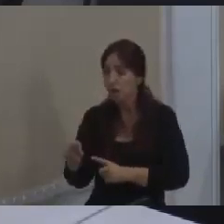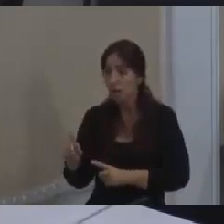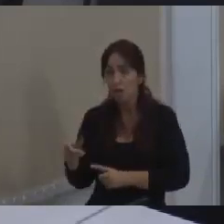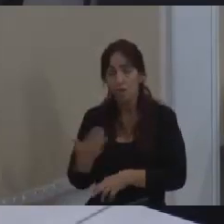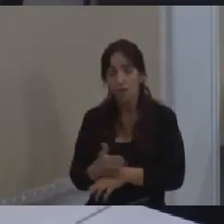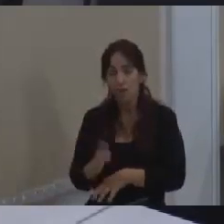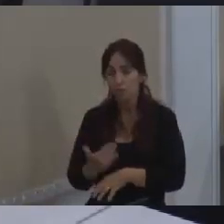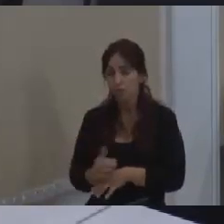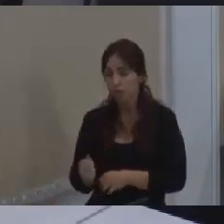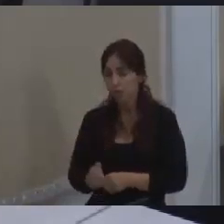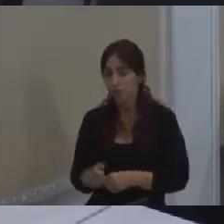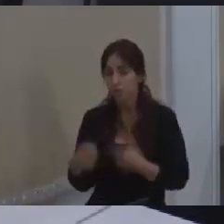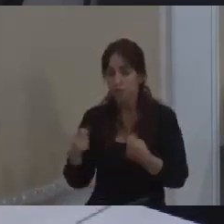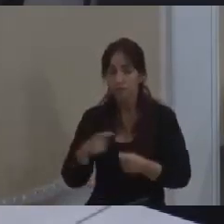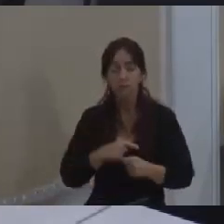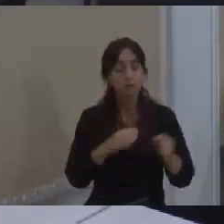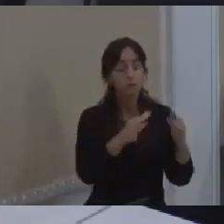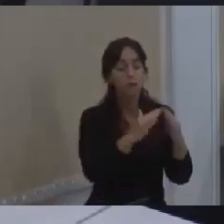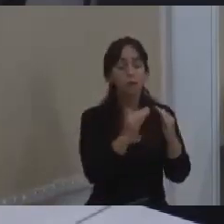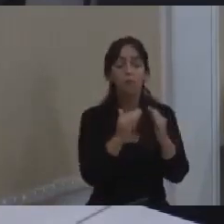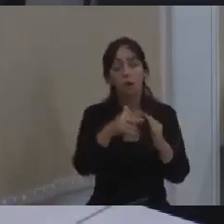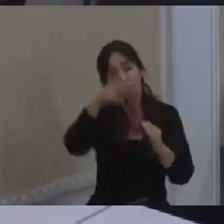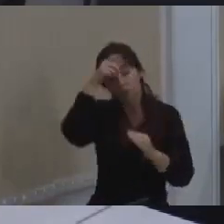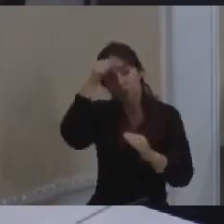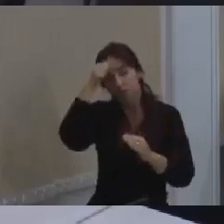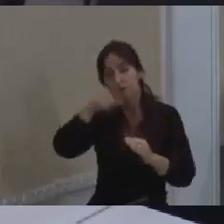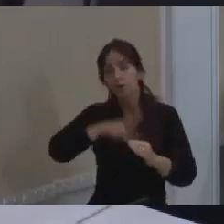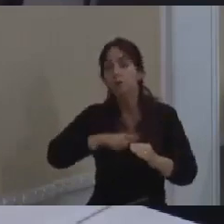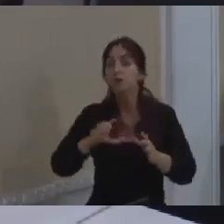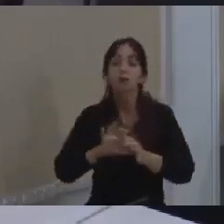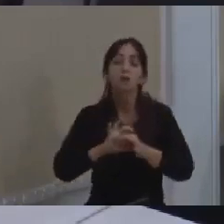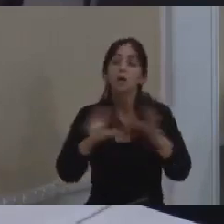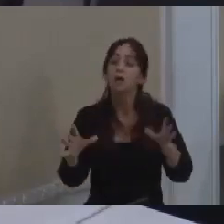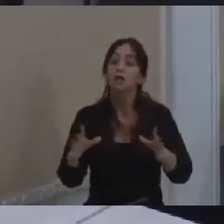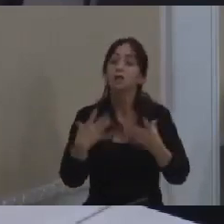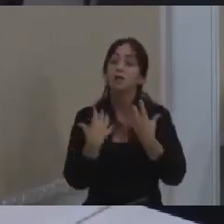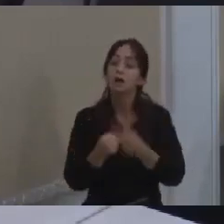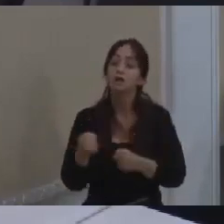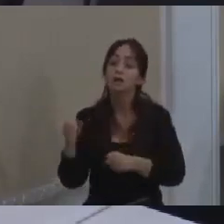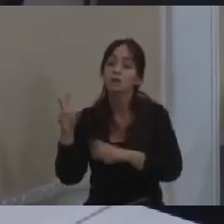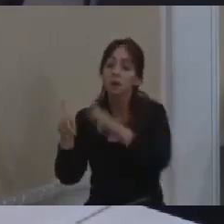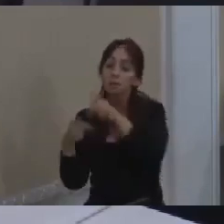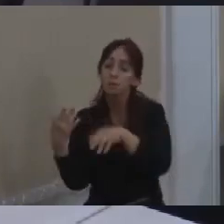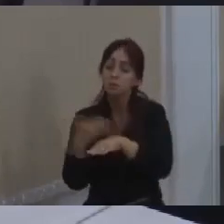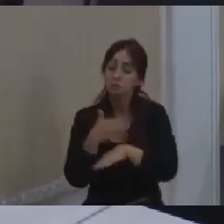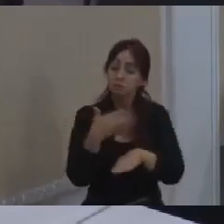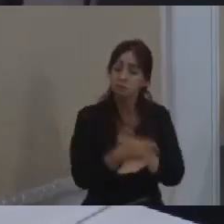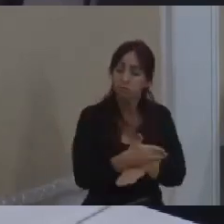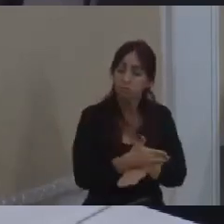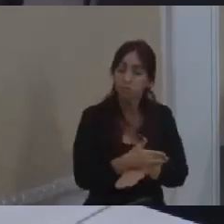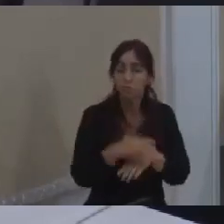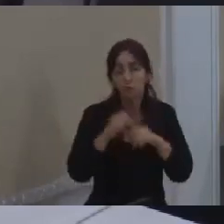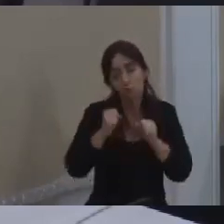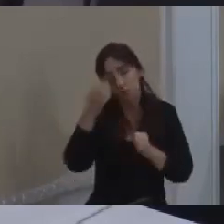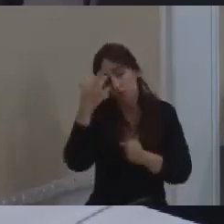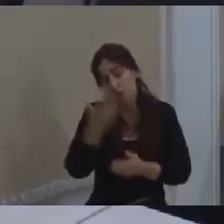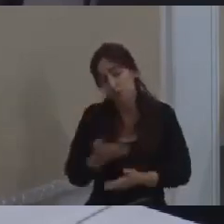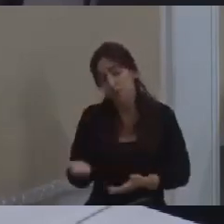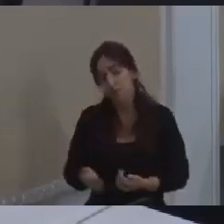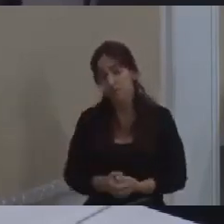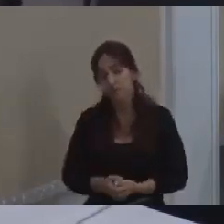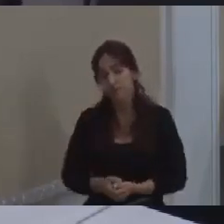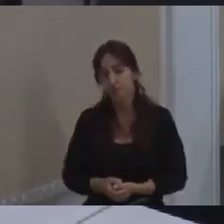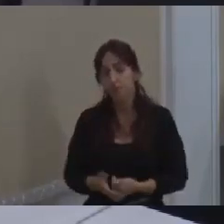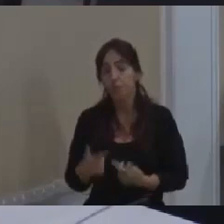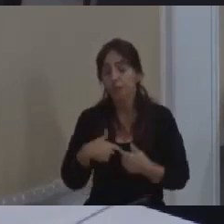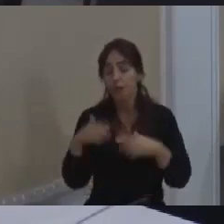prática. A gente tem que ter imóvel da Prefeitura que esteja apto a receber essas pessoas. E podemos adensar sim. Eu